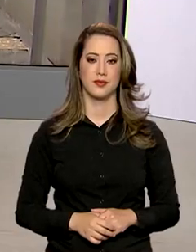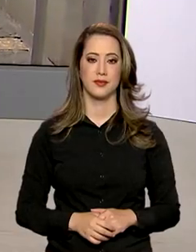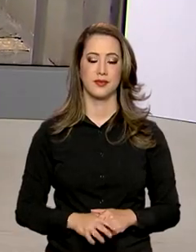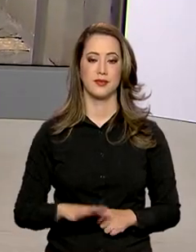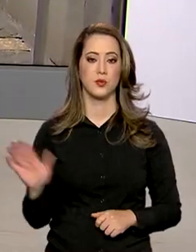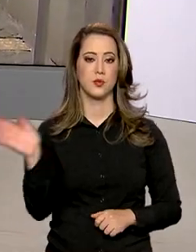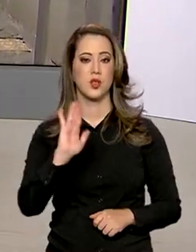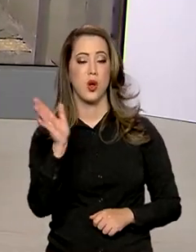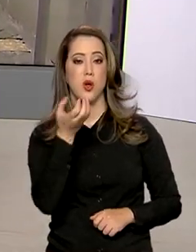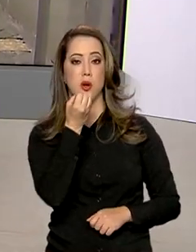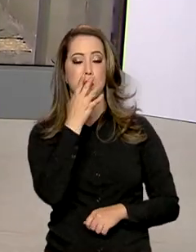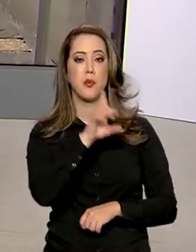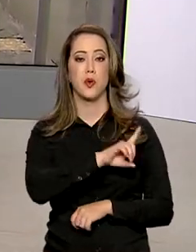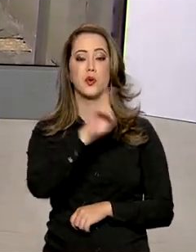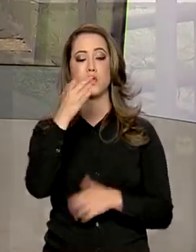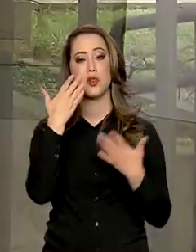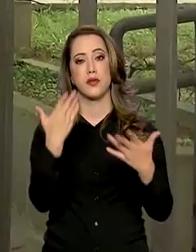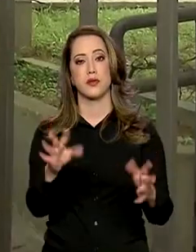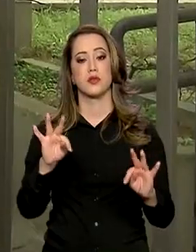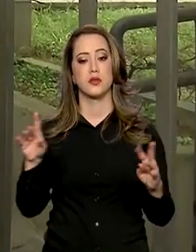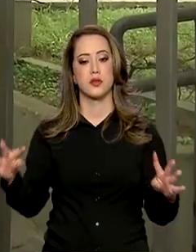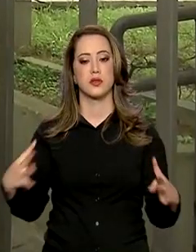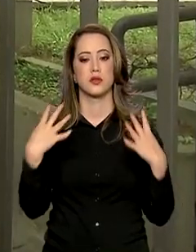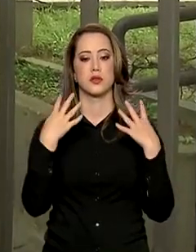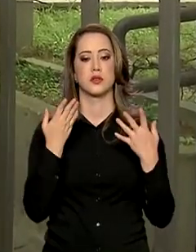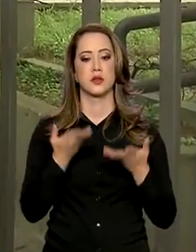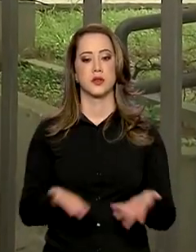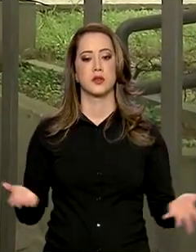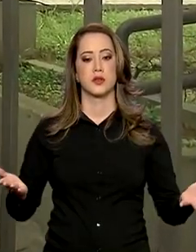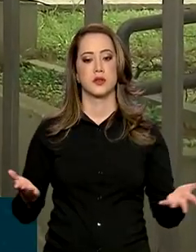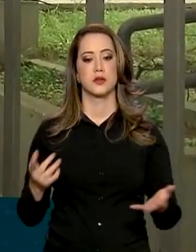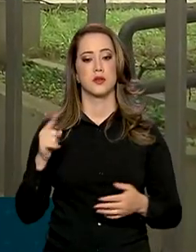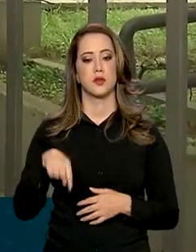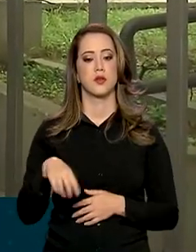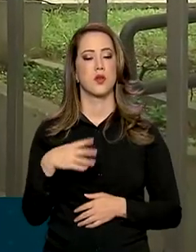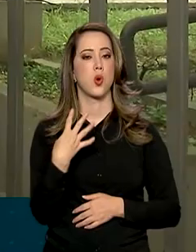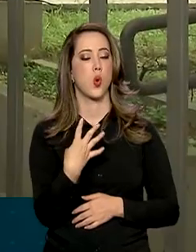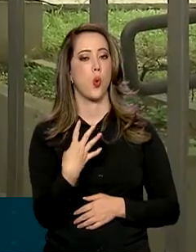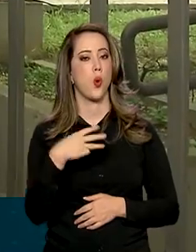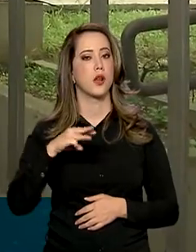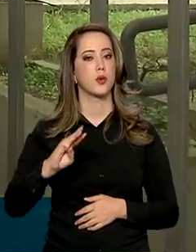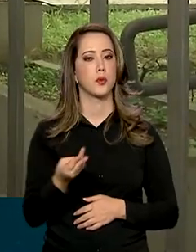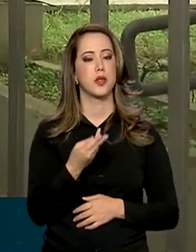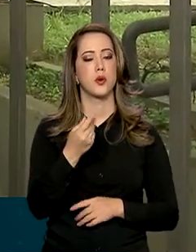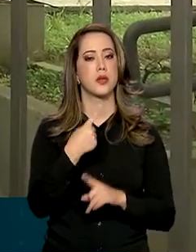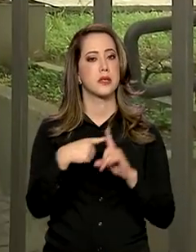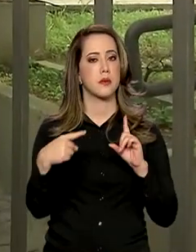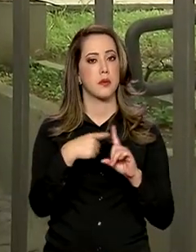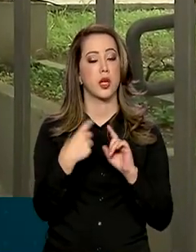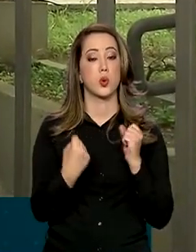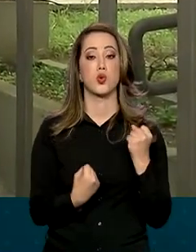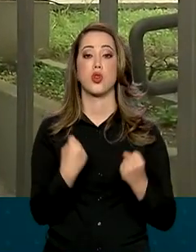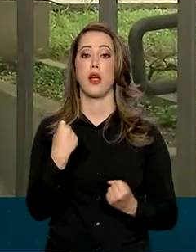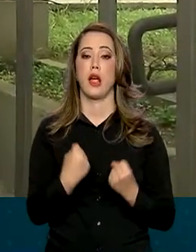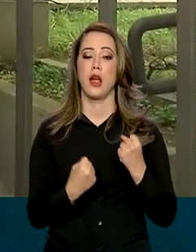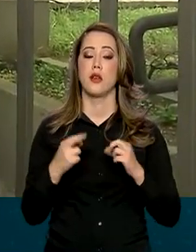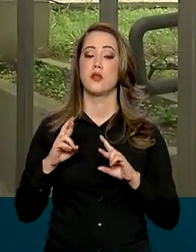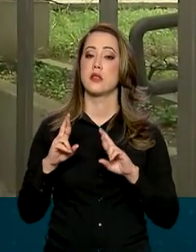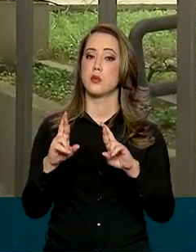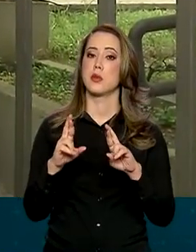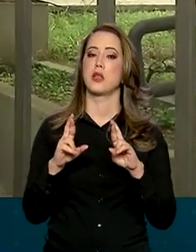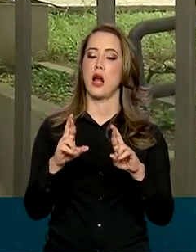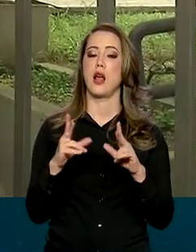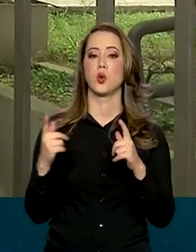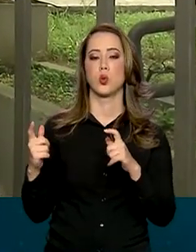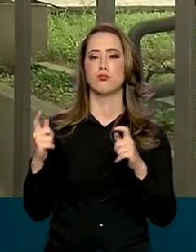Oi, Renata, bom dia a você e a todos que nos acompanham. Pois é, cerca de 4 milhões e meio de veículos são esperados nas